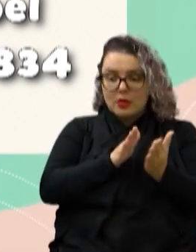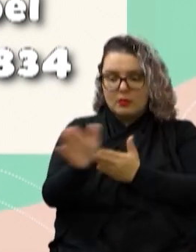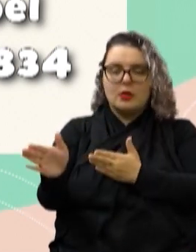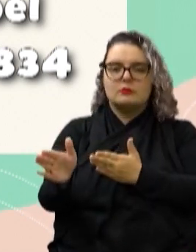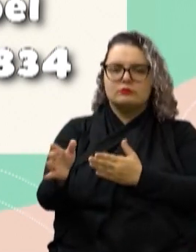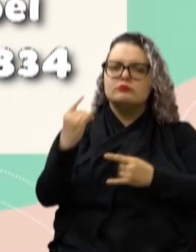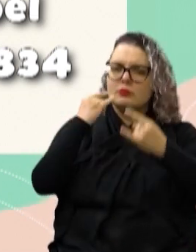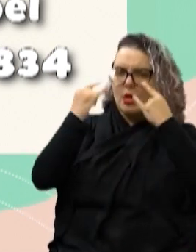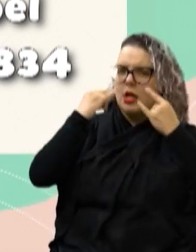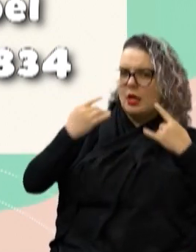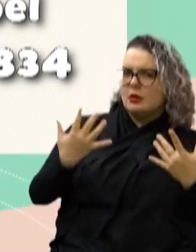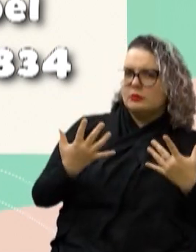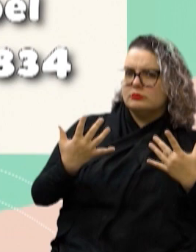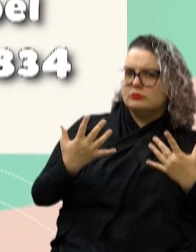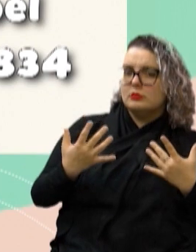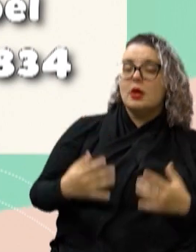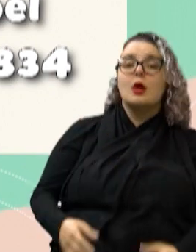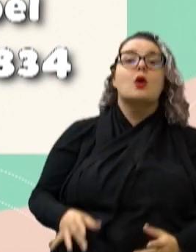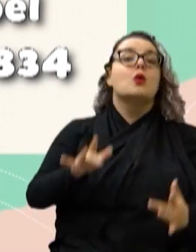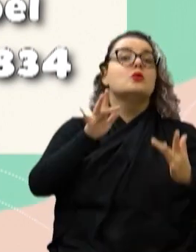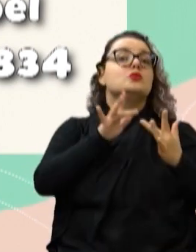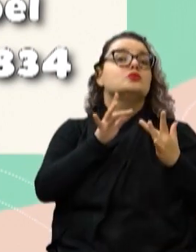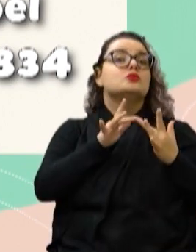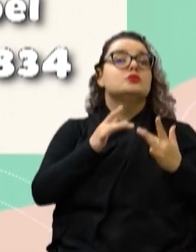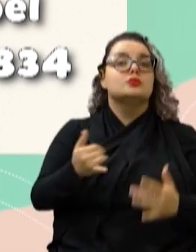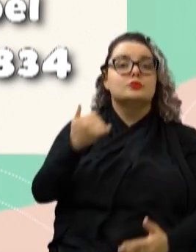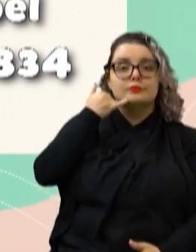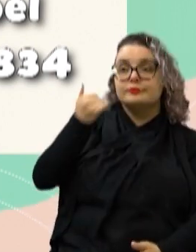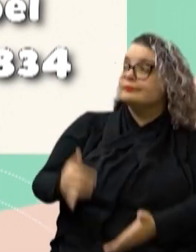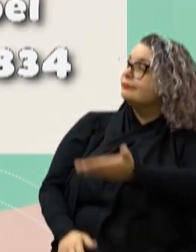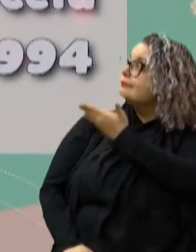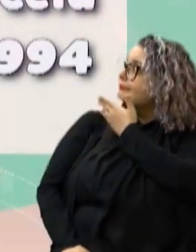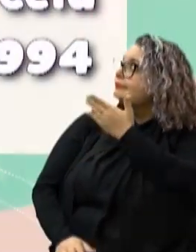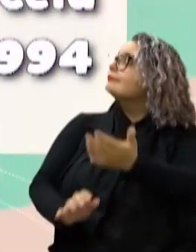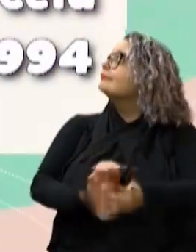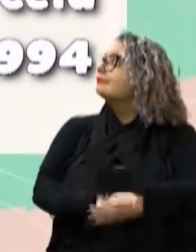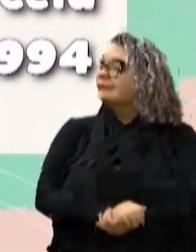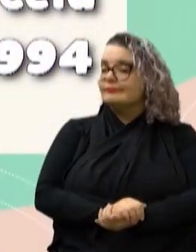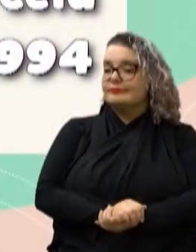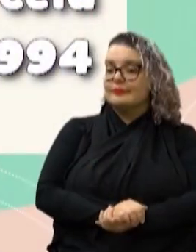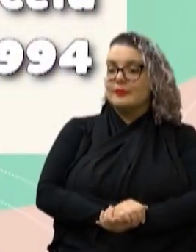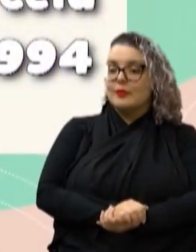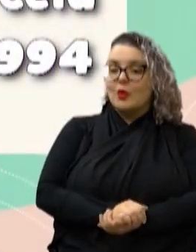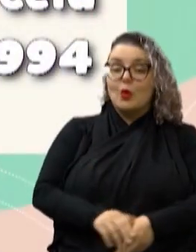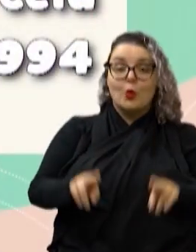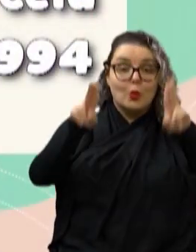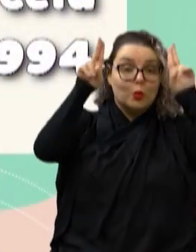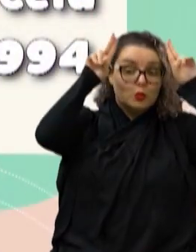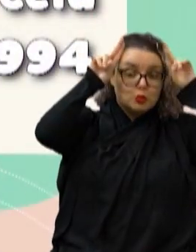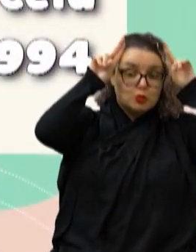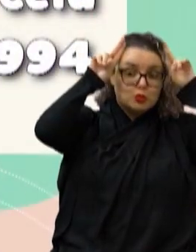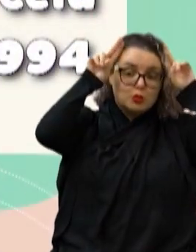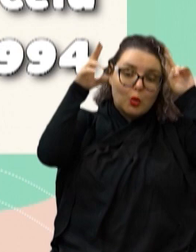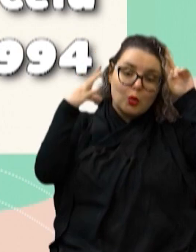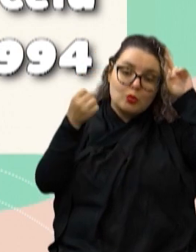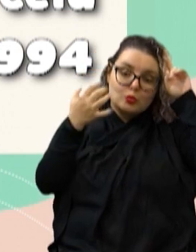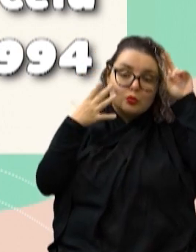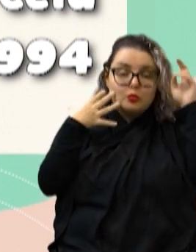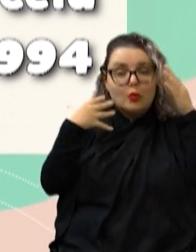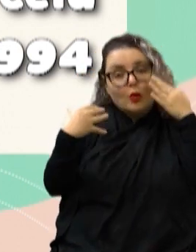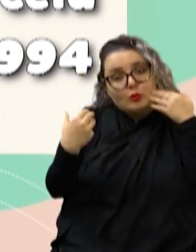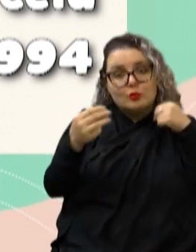Se interessou entre em contato com a protetora Isabel Essa pitbull branca e com manchinhas